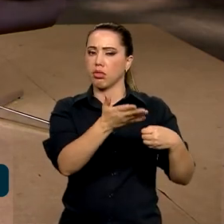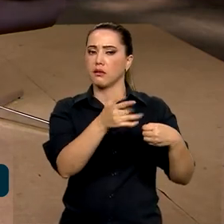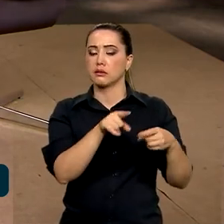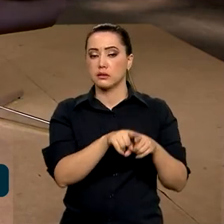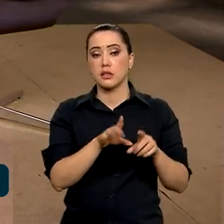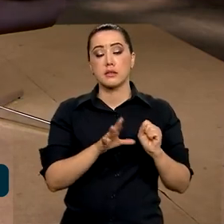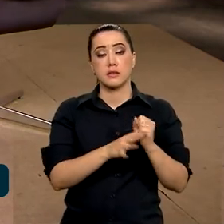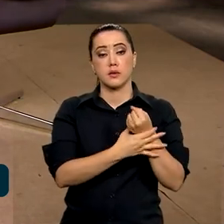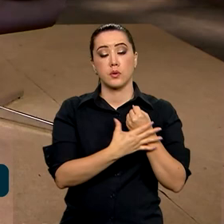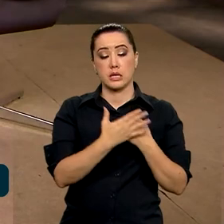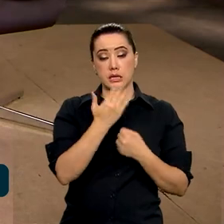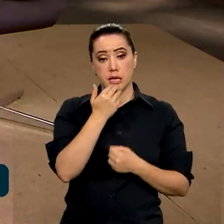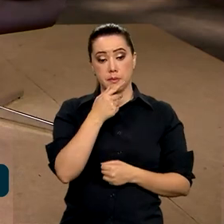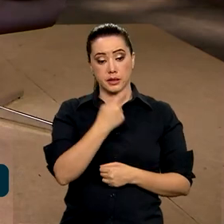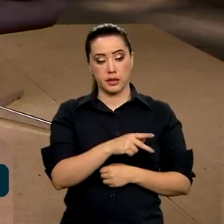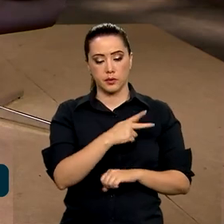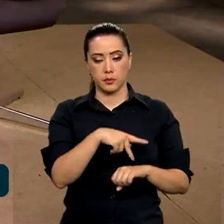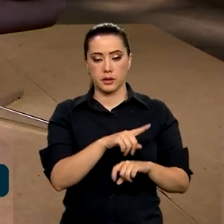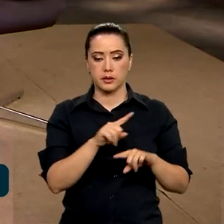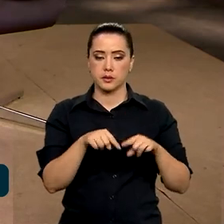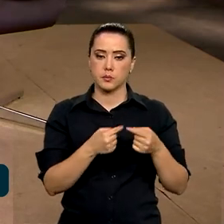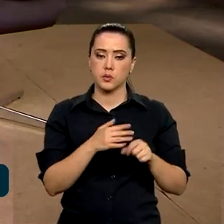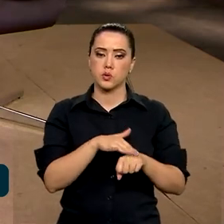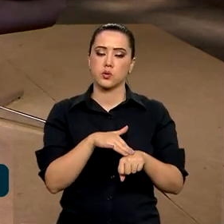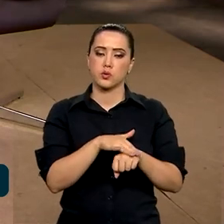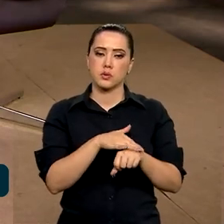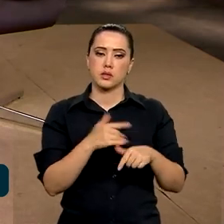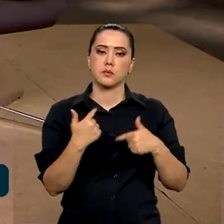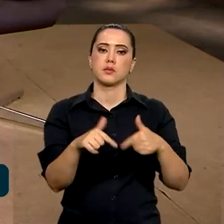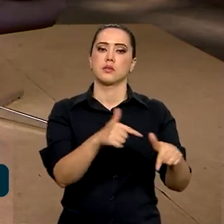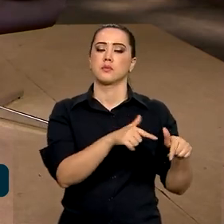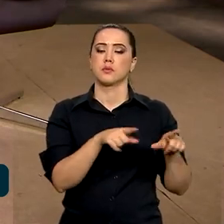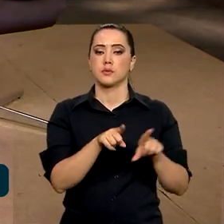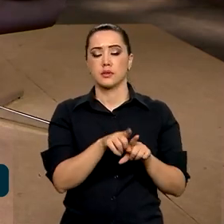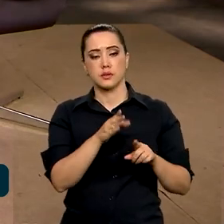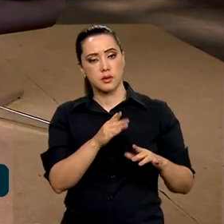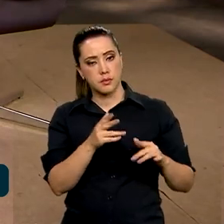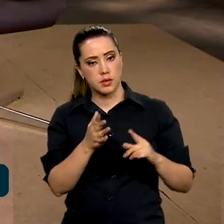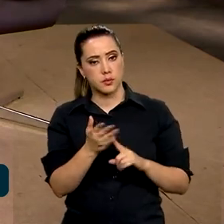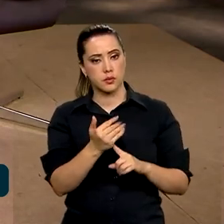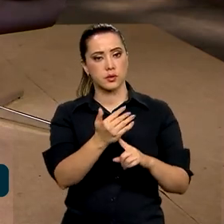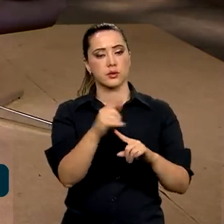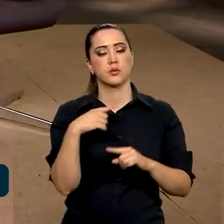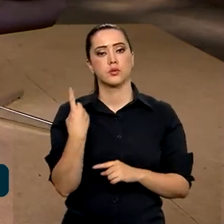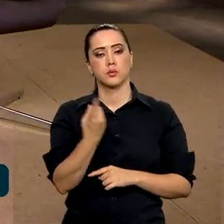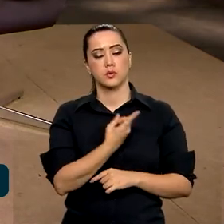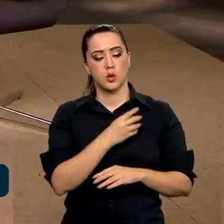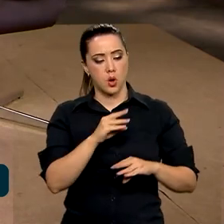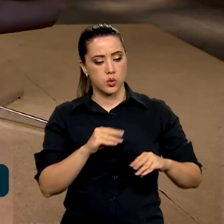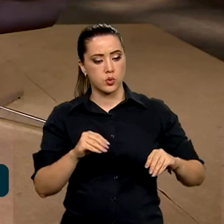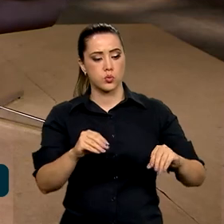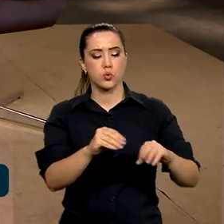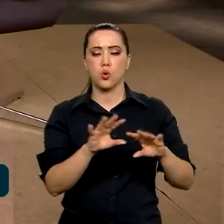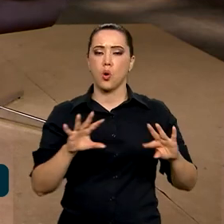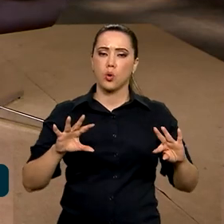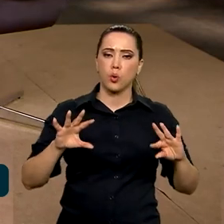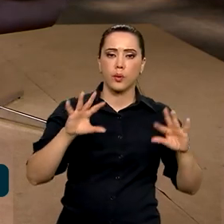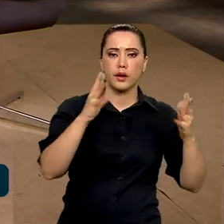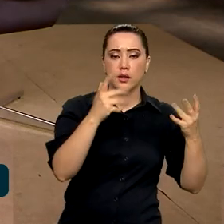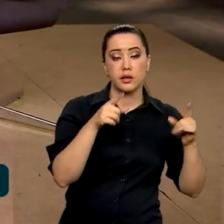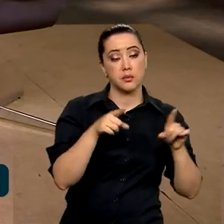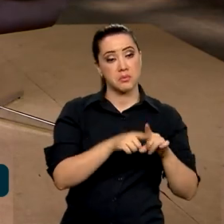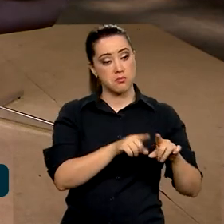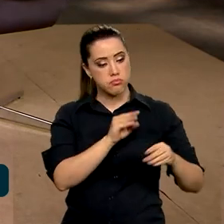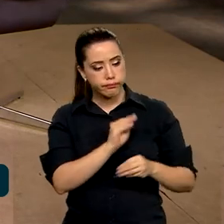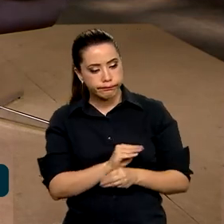alimentar no país. Com isso, começamos a trabalhar com essas tecnologias para o nosso tipo de clima e solo. E a gente conseguiu, além